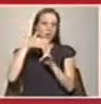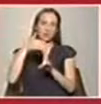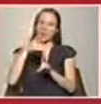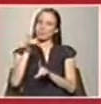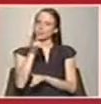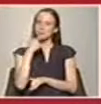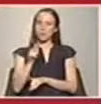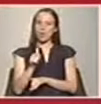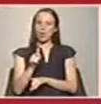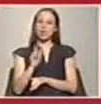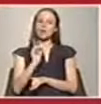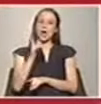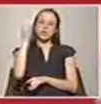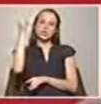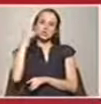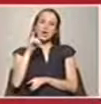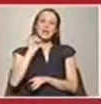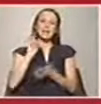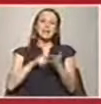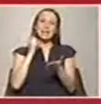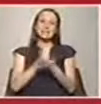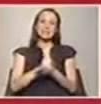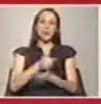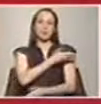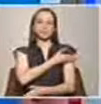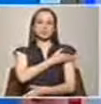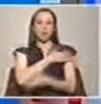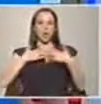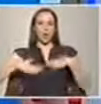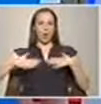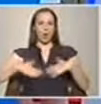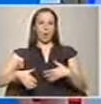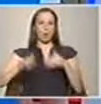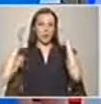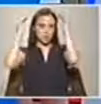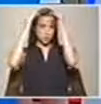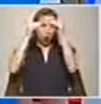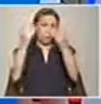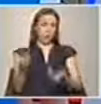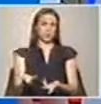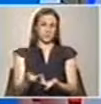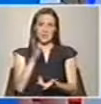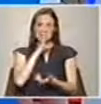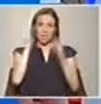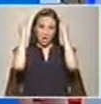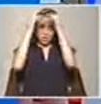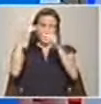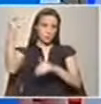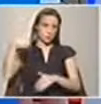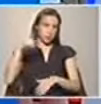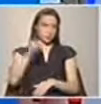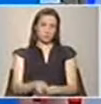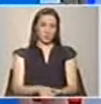uma exposição mais Devem andar sempre com uma t-shirt, não Exatamente. As sombras. Nós, quando estamos à sombra, também apanhamos sol.